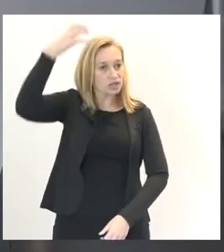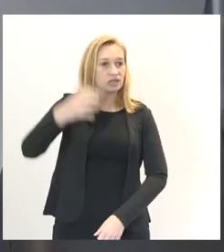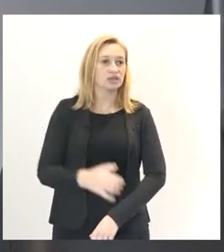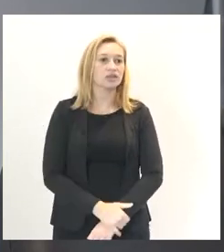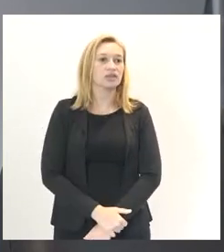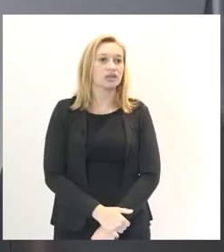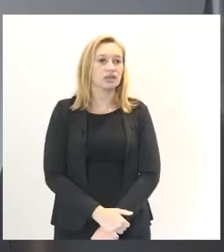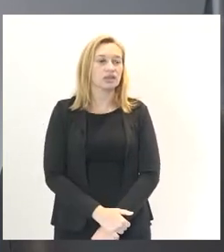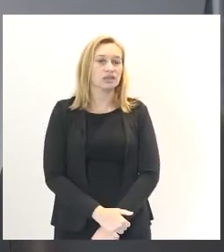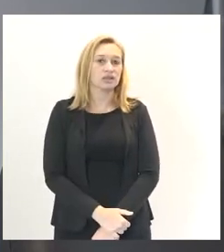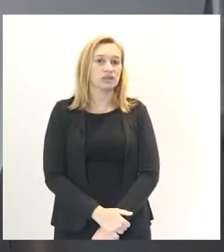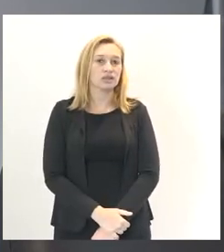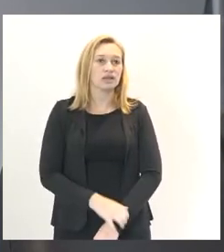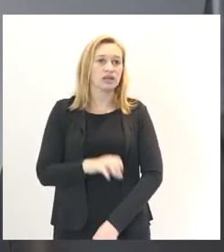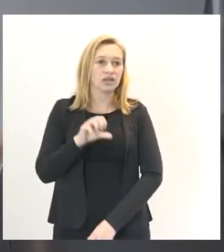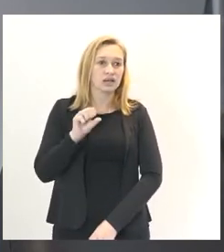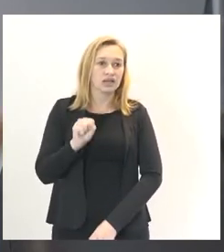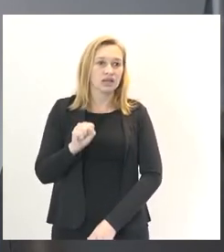Ciderley.